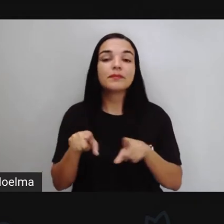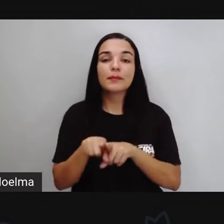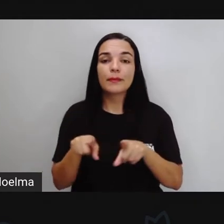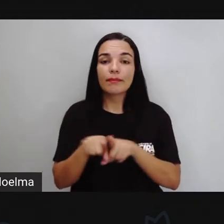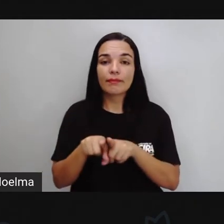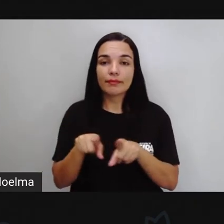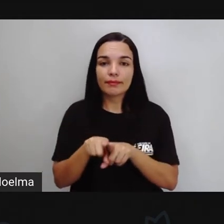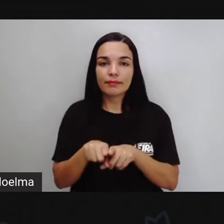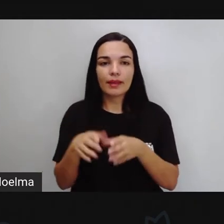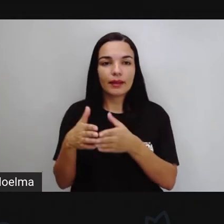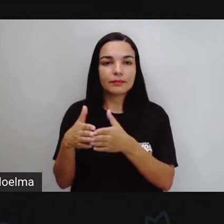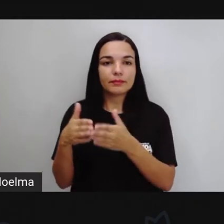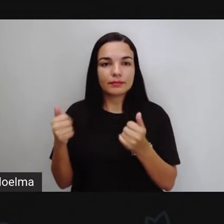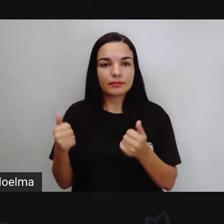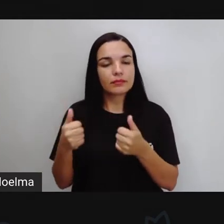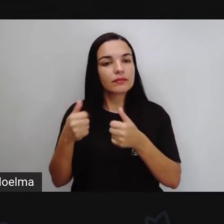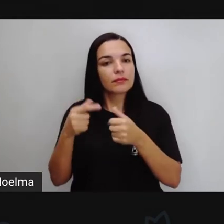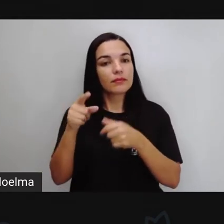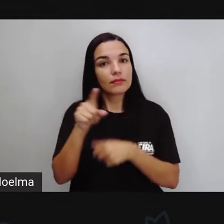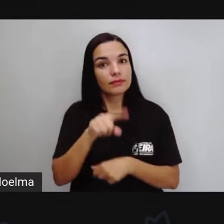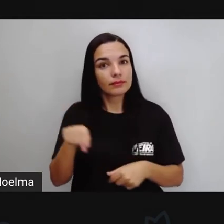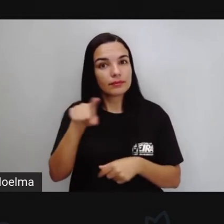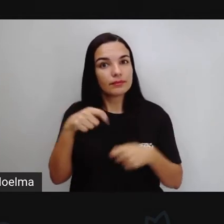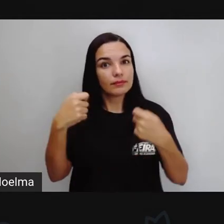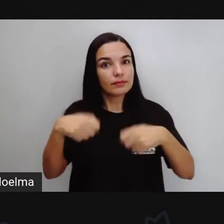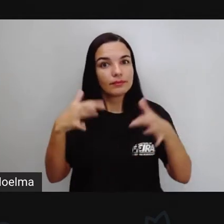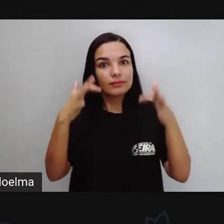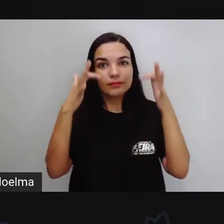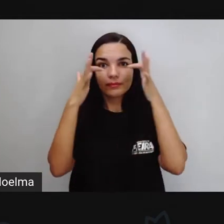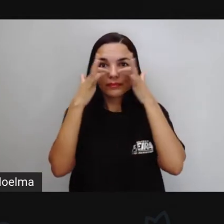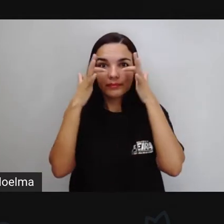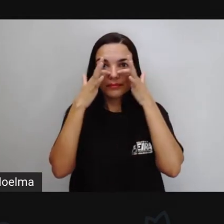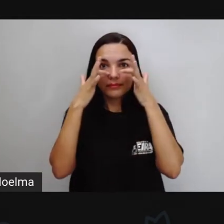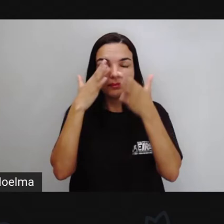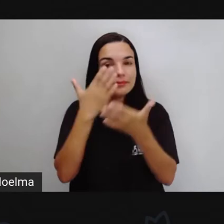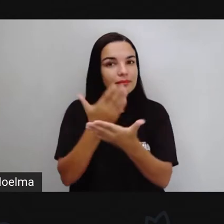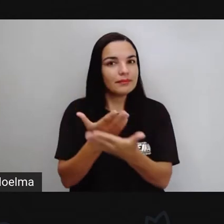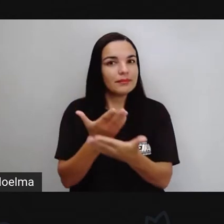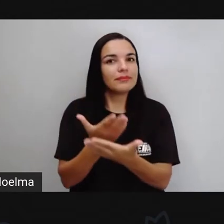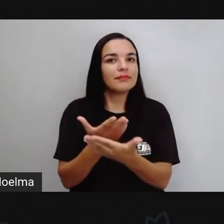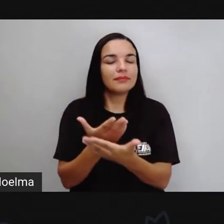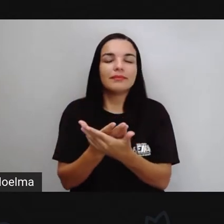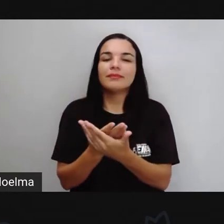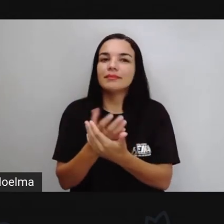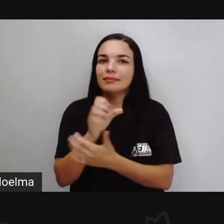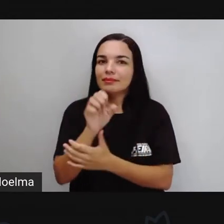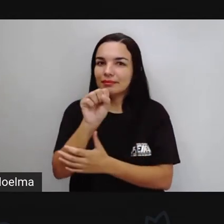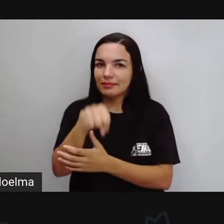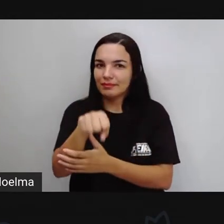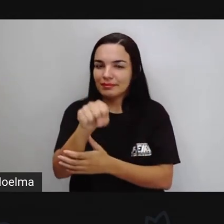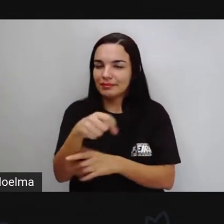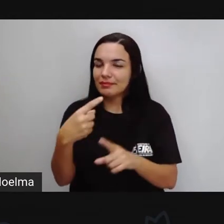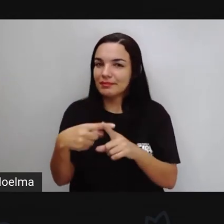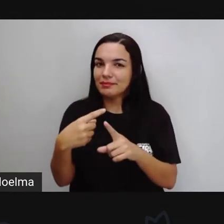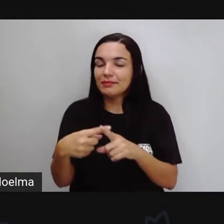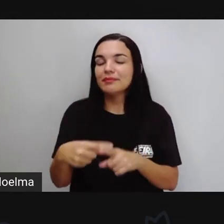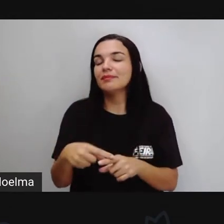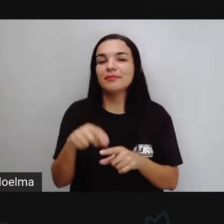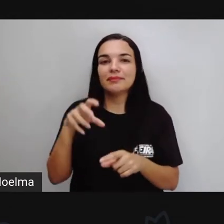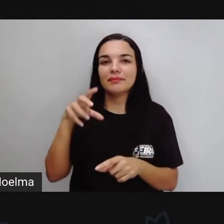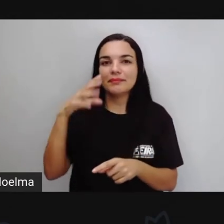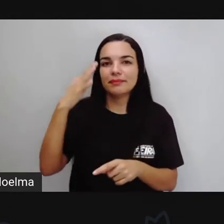vocês aí estejam, né, prestando atenção, estejam atentos para conseguirem, né, mesmo que